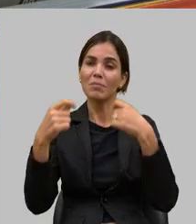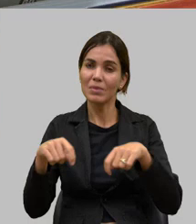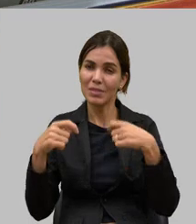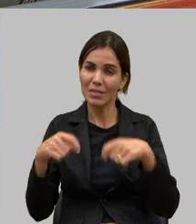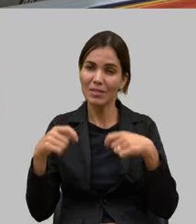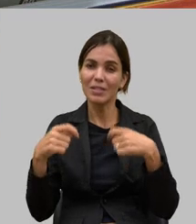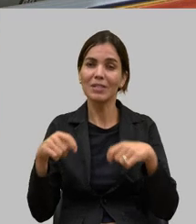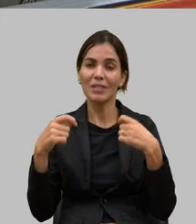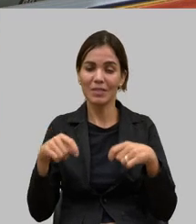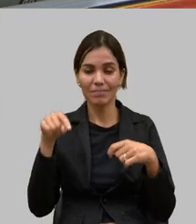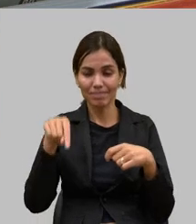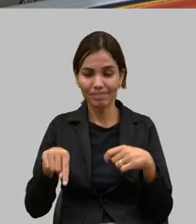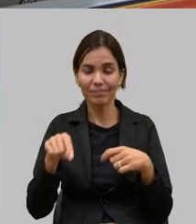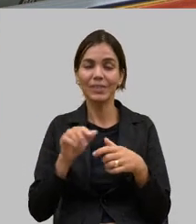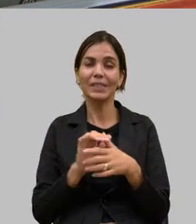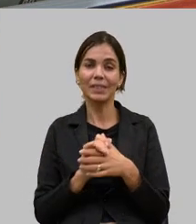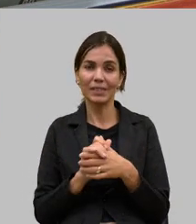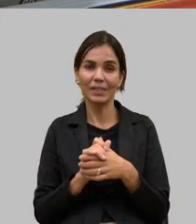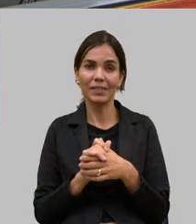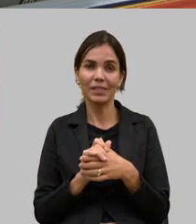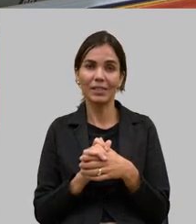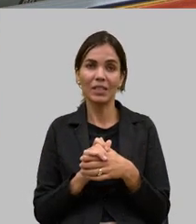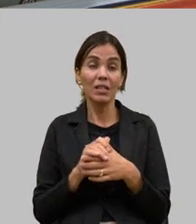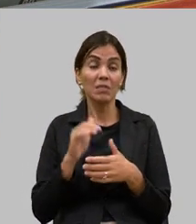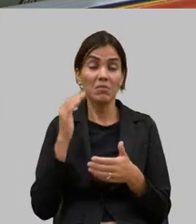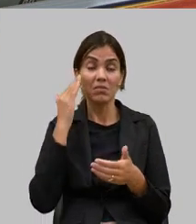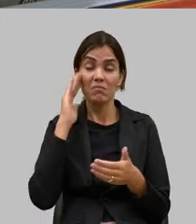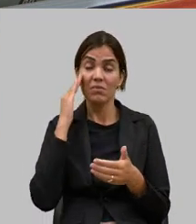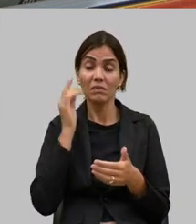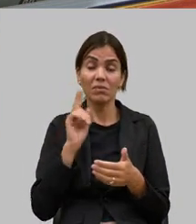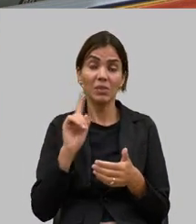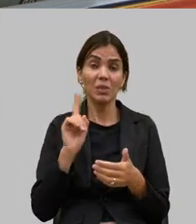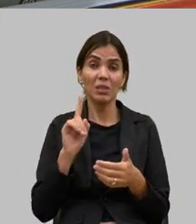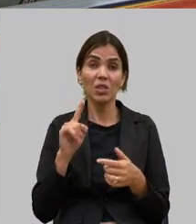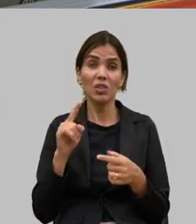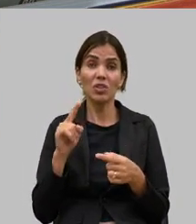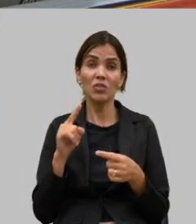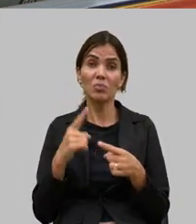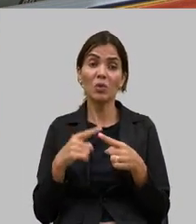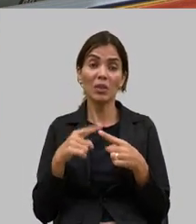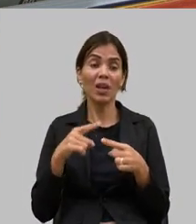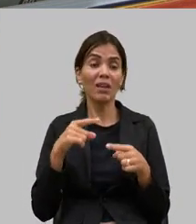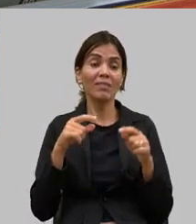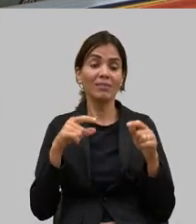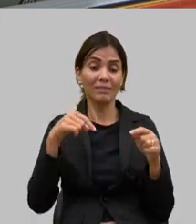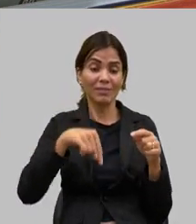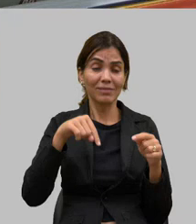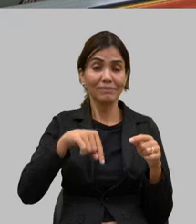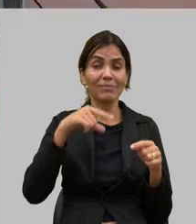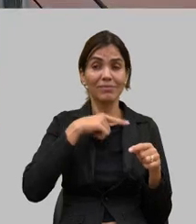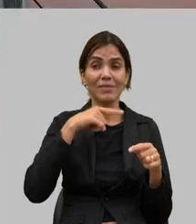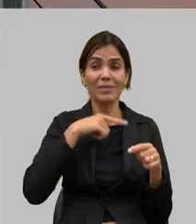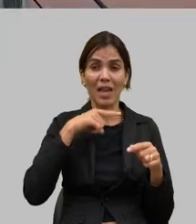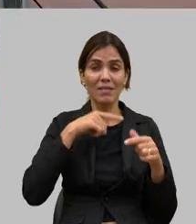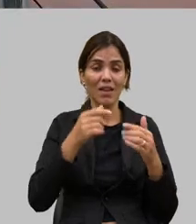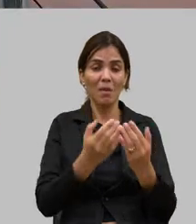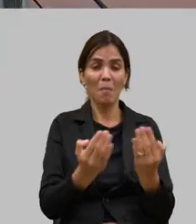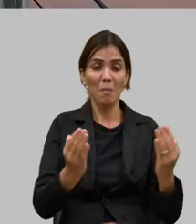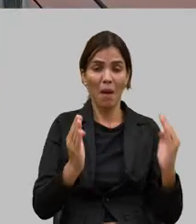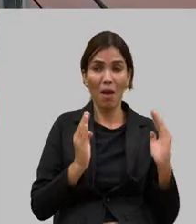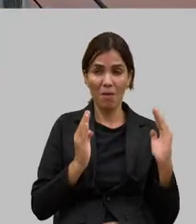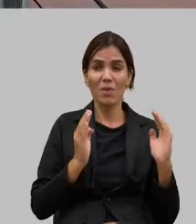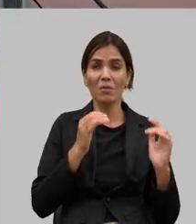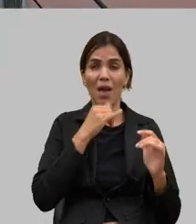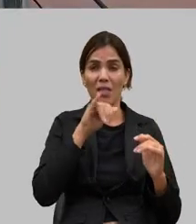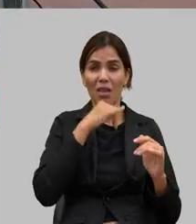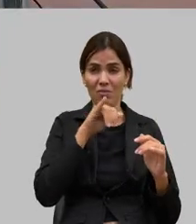incondicional você não entende porque para utilidade pública pode ter barramento para energia elétrica produção de energia elétrica com a